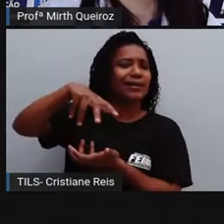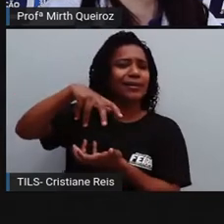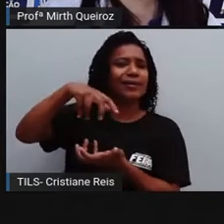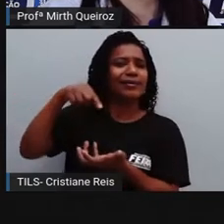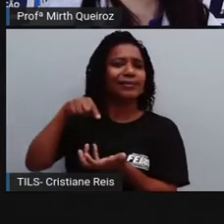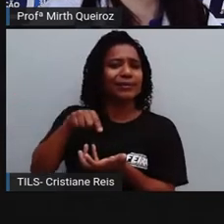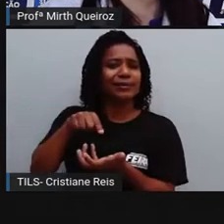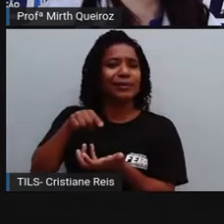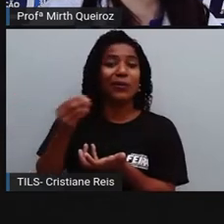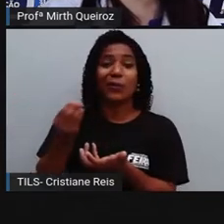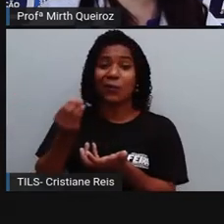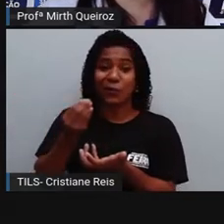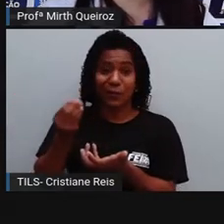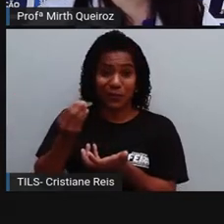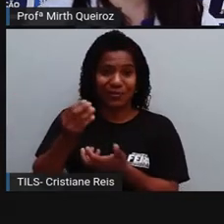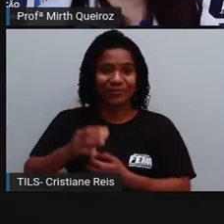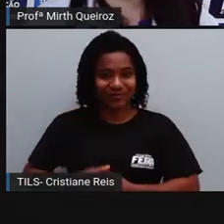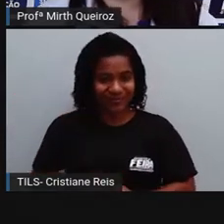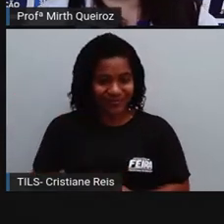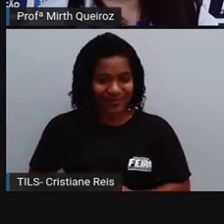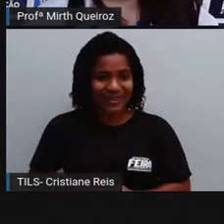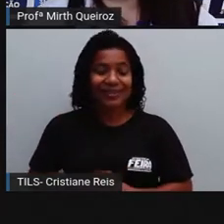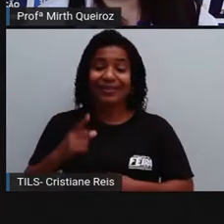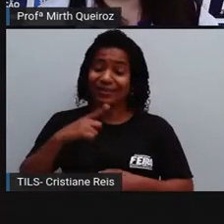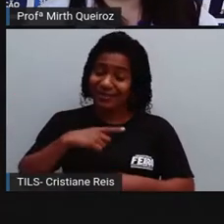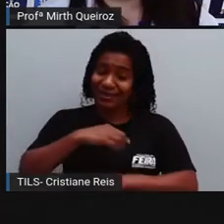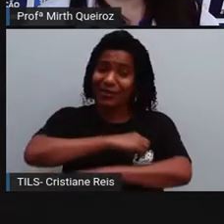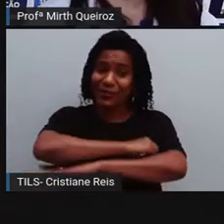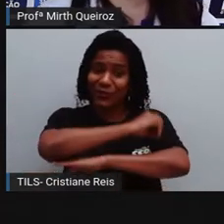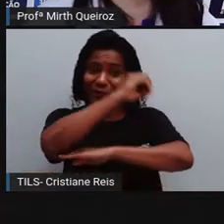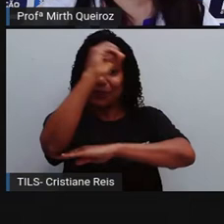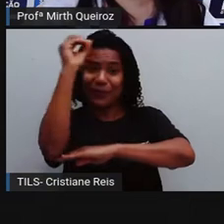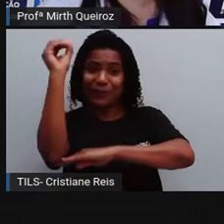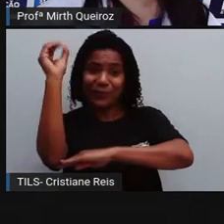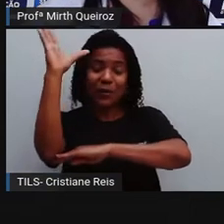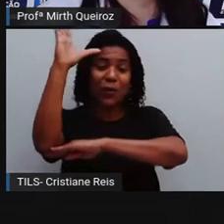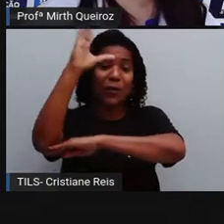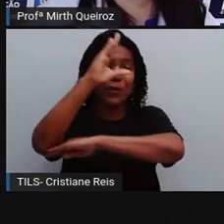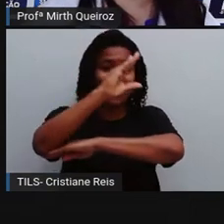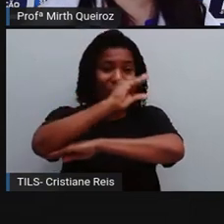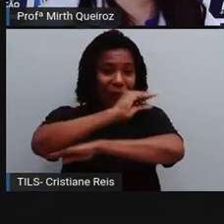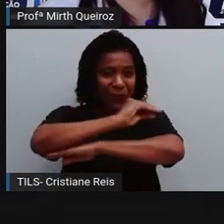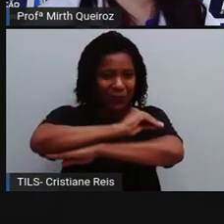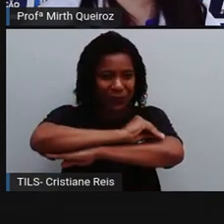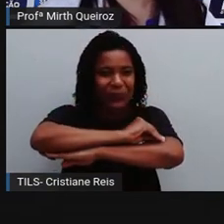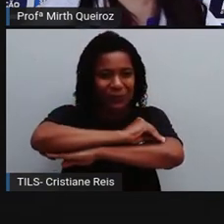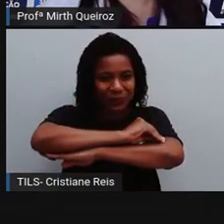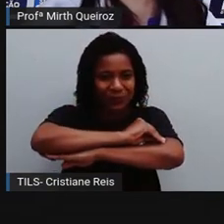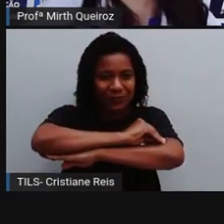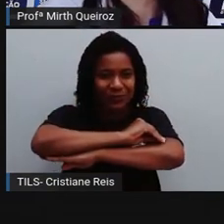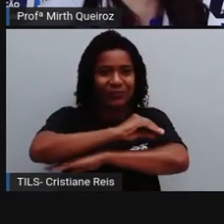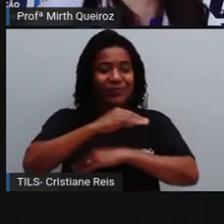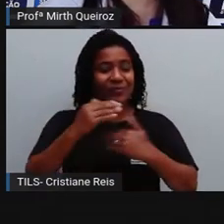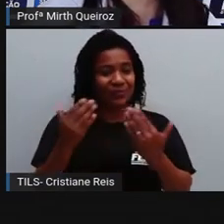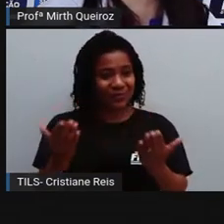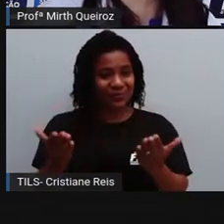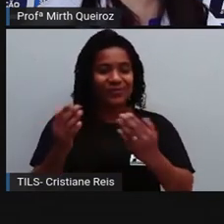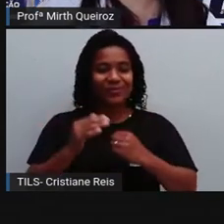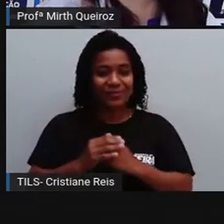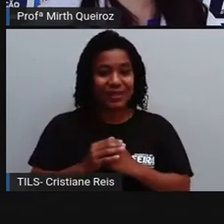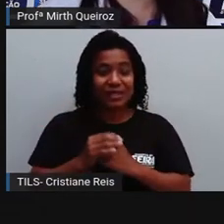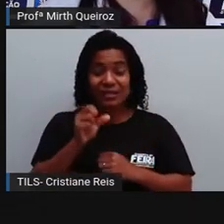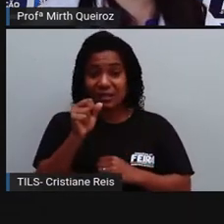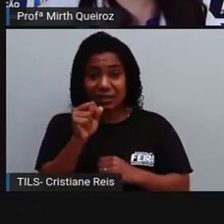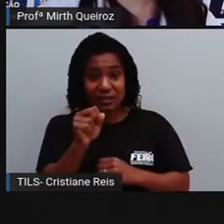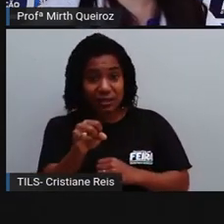nós teremos aí o surgimento do dia e da noite. O que não aconteceria se houvesse, né?